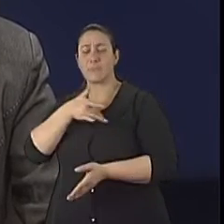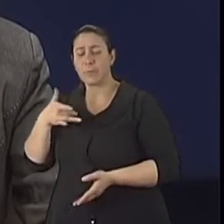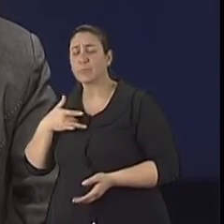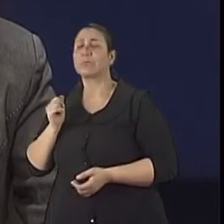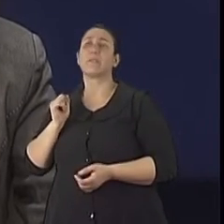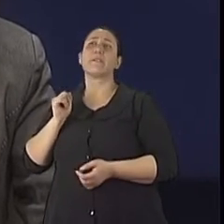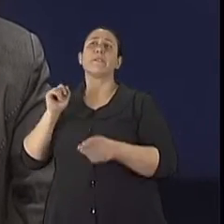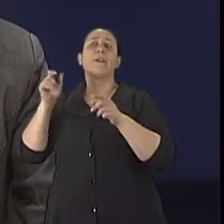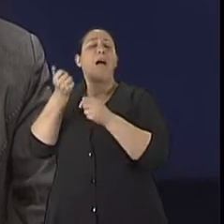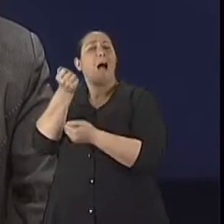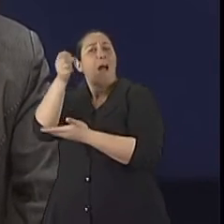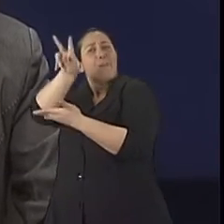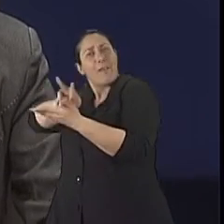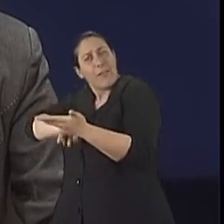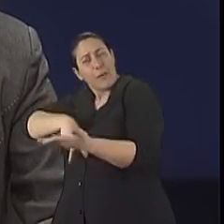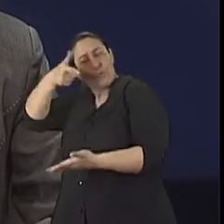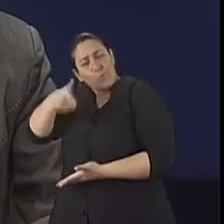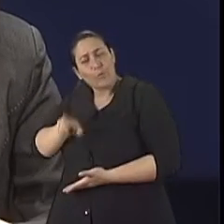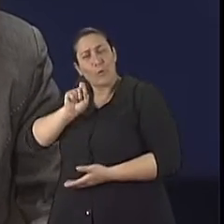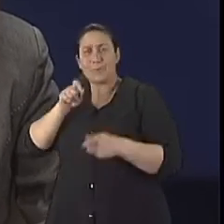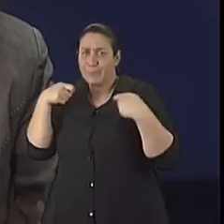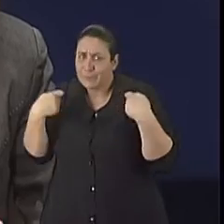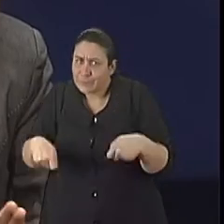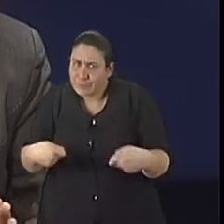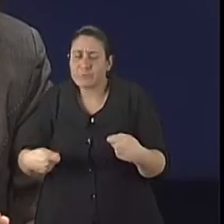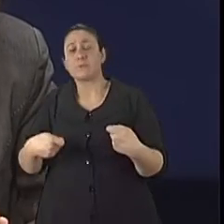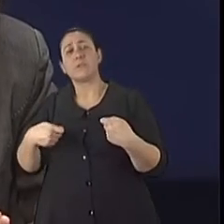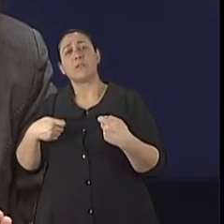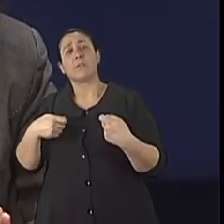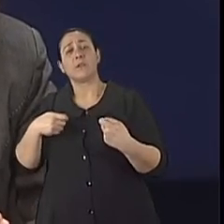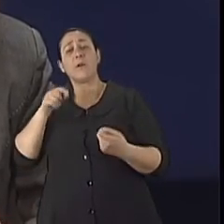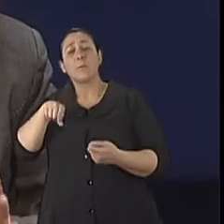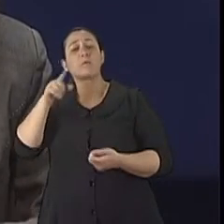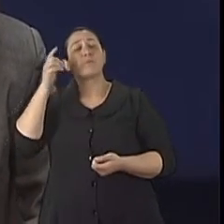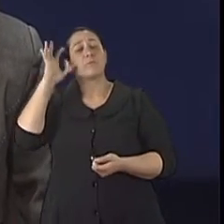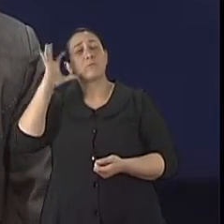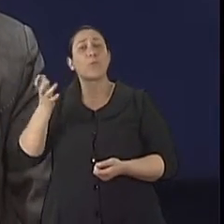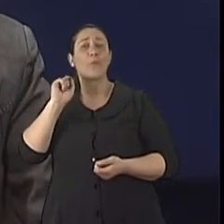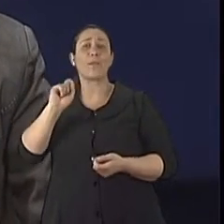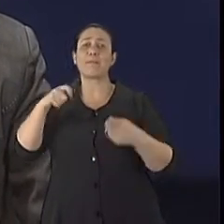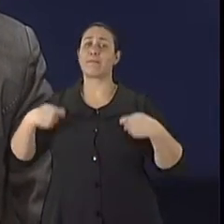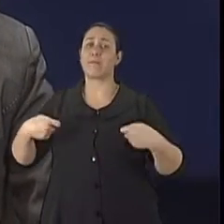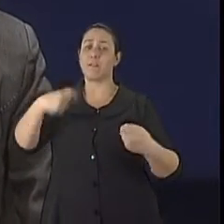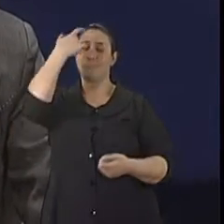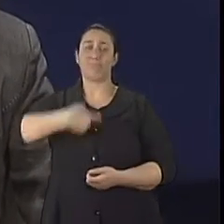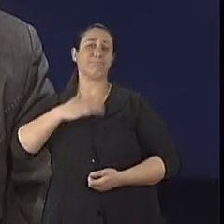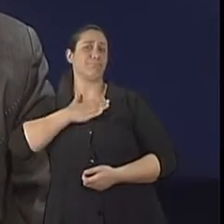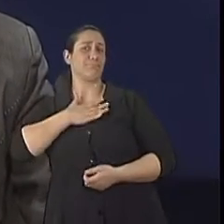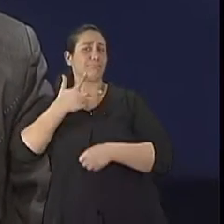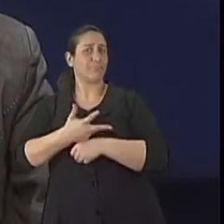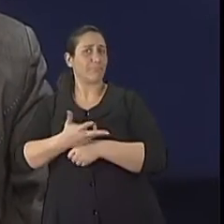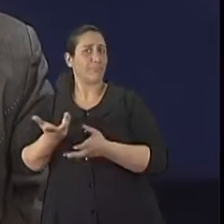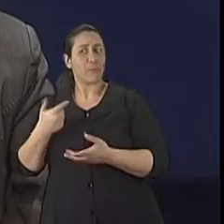reavaliação focando justamente na necessidade do paciente que